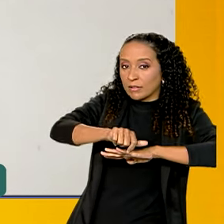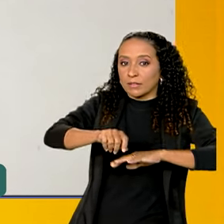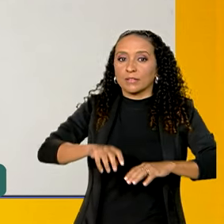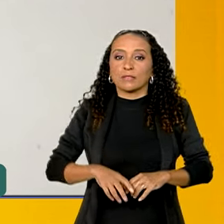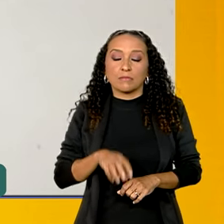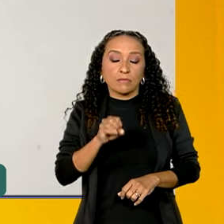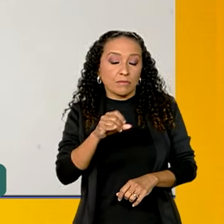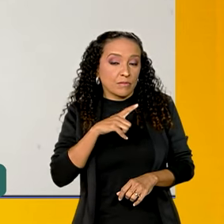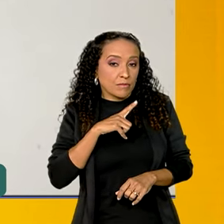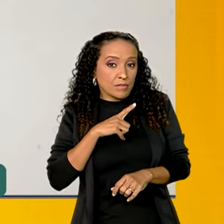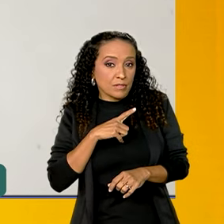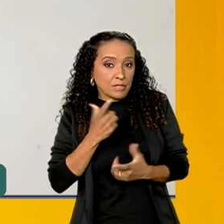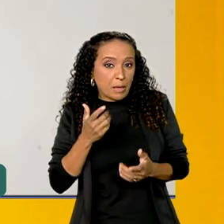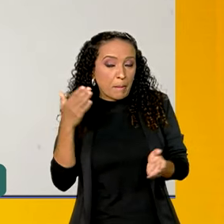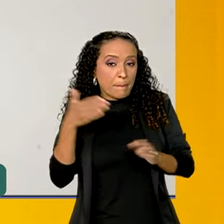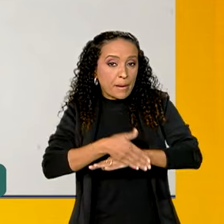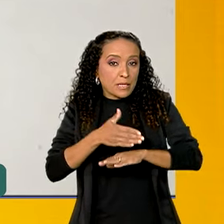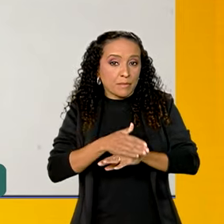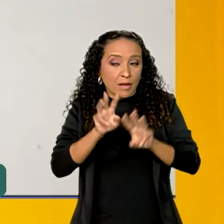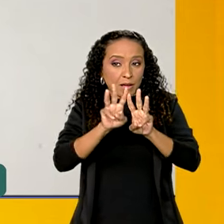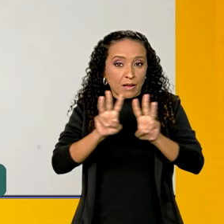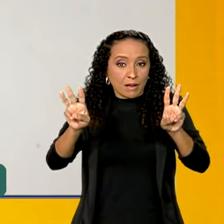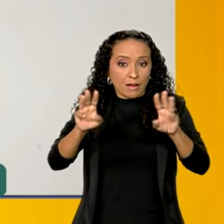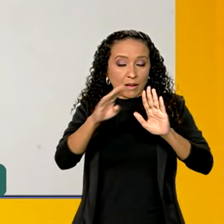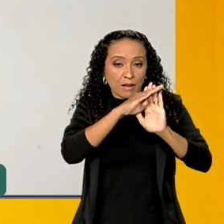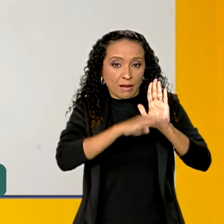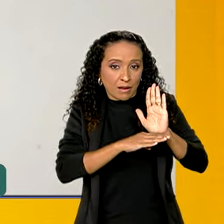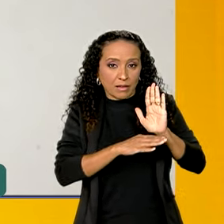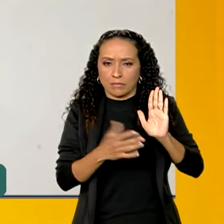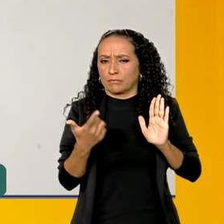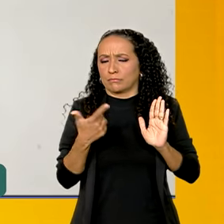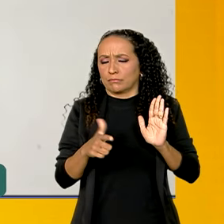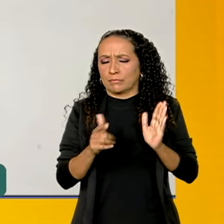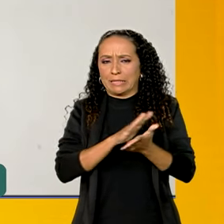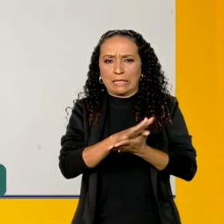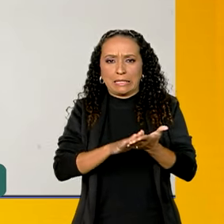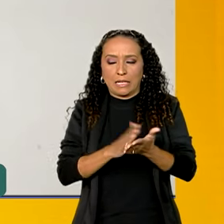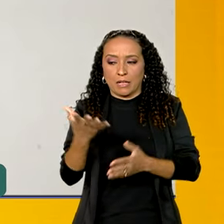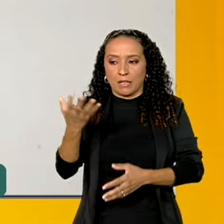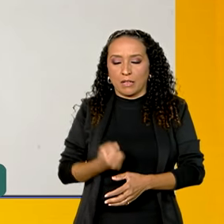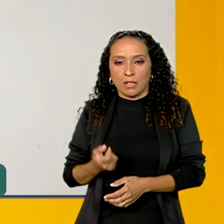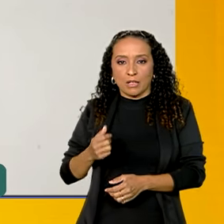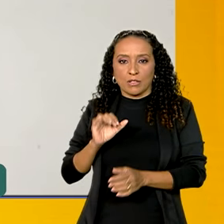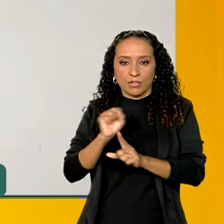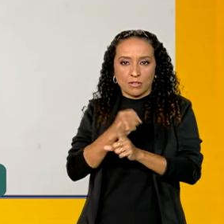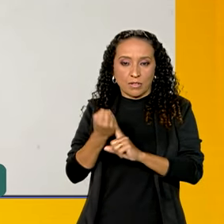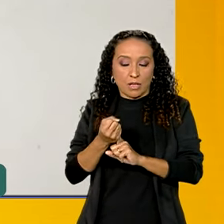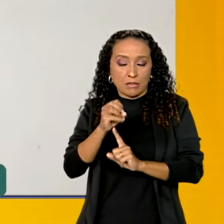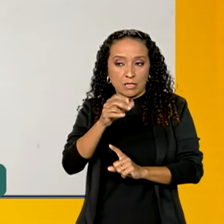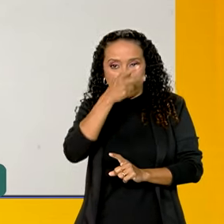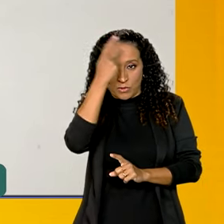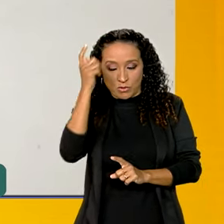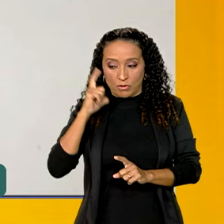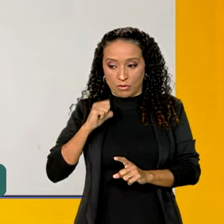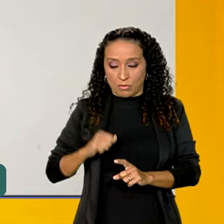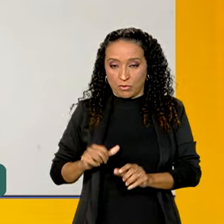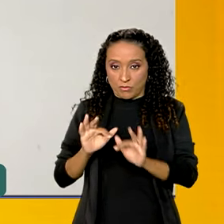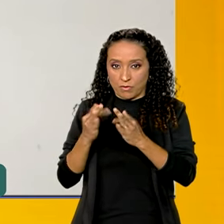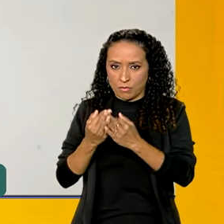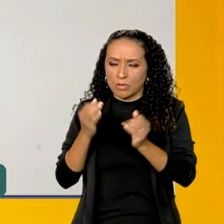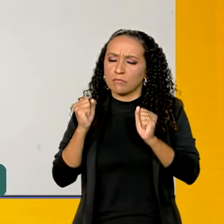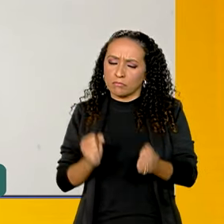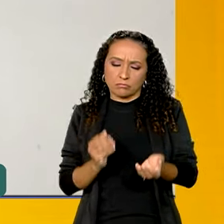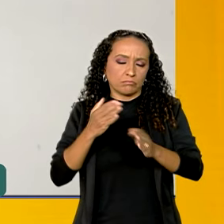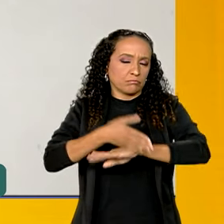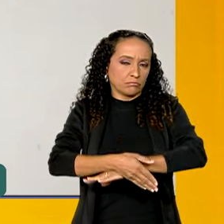Se você participar do desenrola, não acontece nada com o seu benefício social. Então, quem é do Bolsa Família, pode entrar